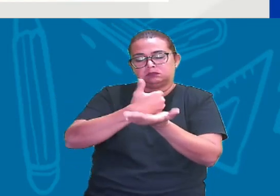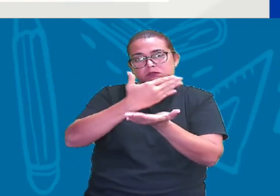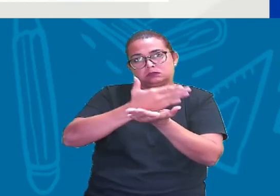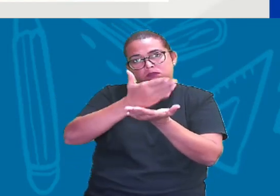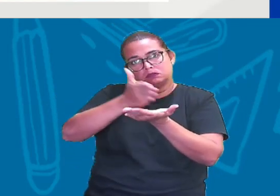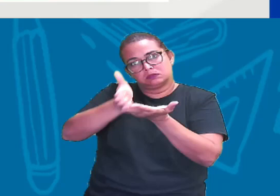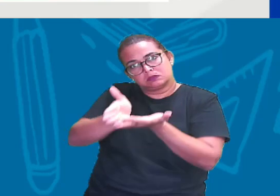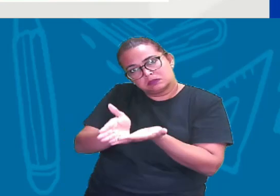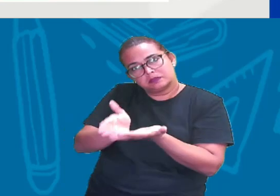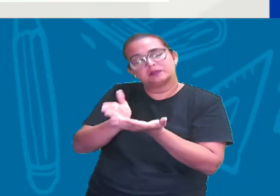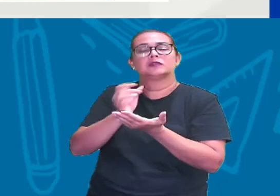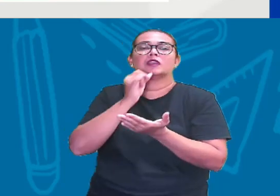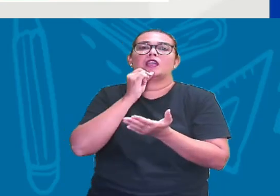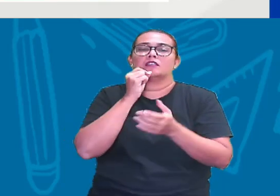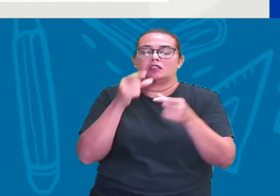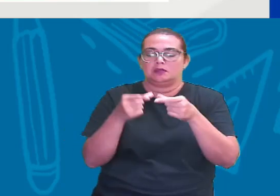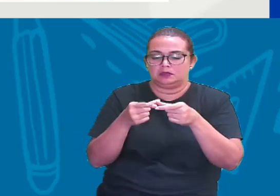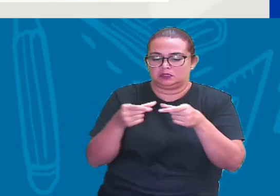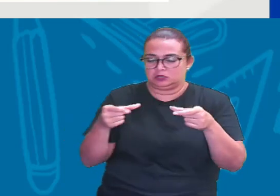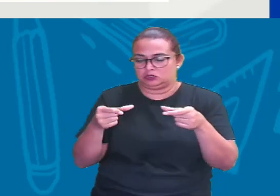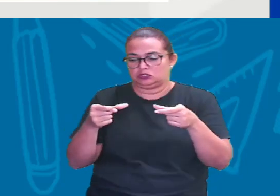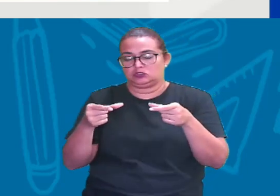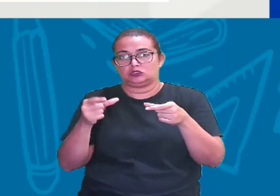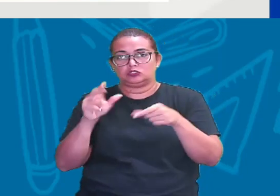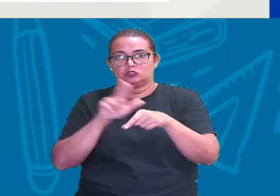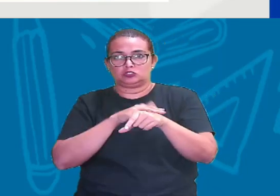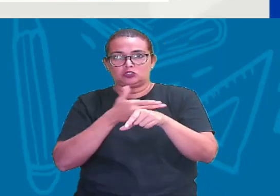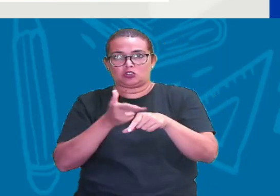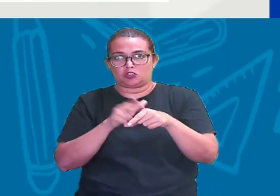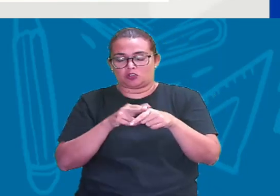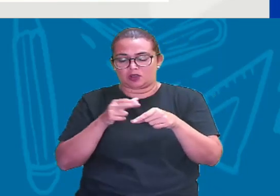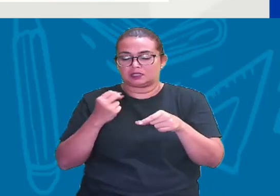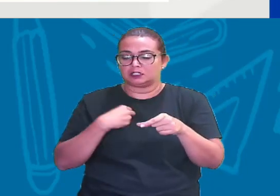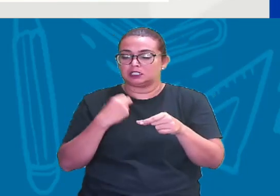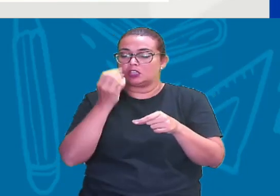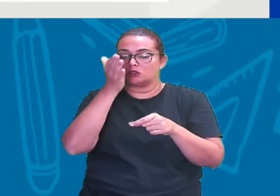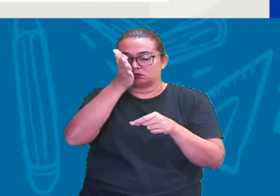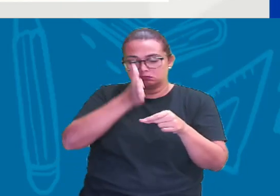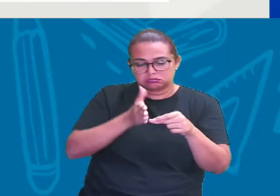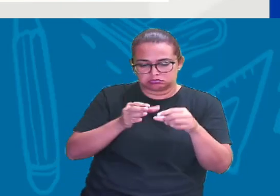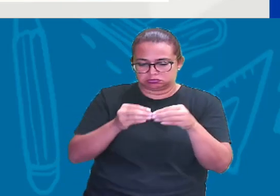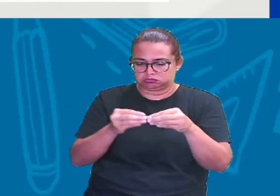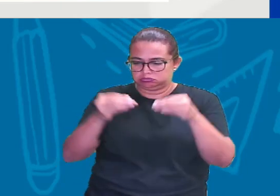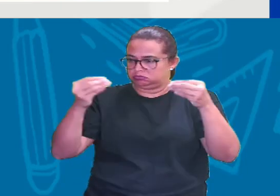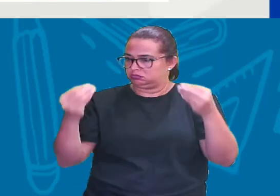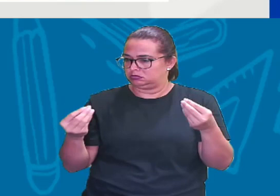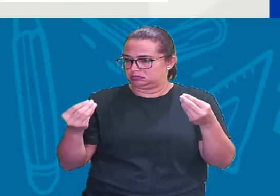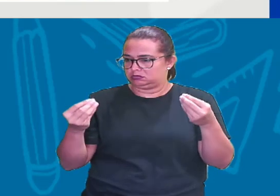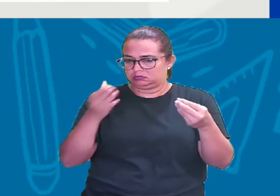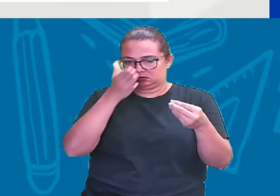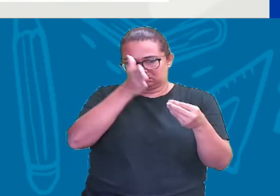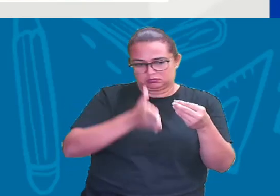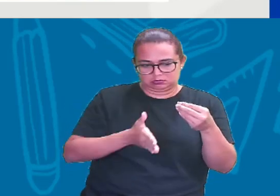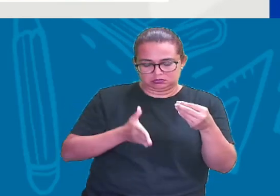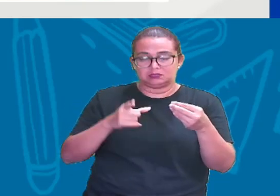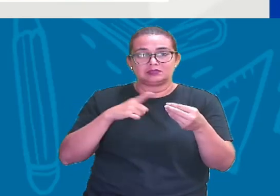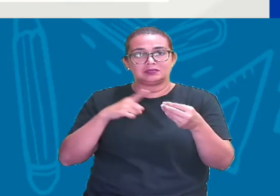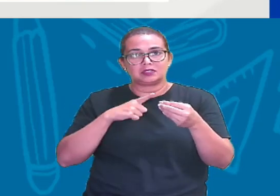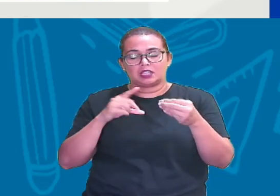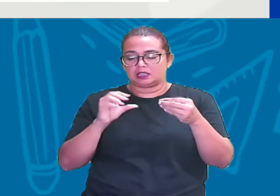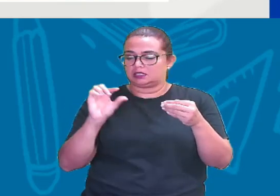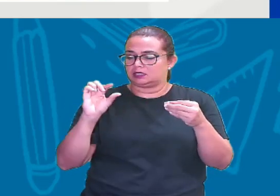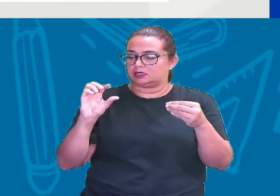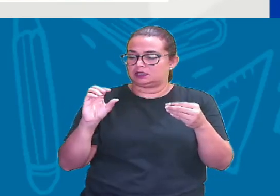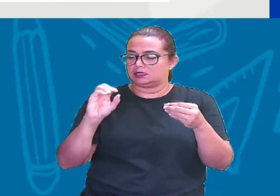dividir em dois pedaços, vai ficar meio para cada um Então, esse meio tem uma representação numérica,